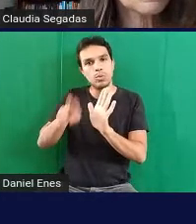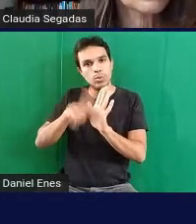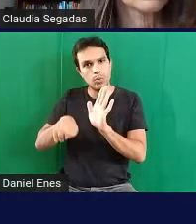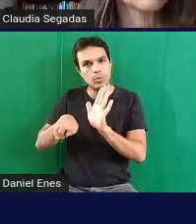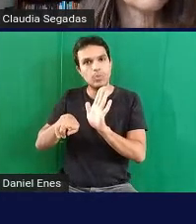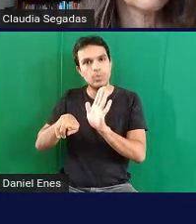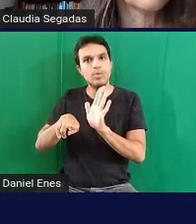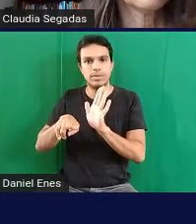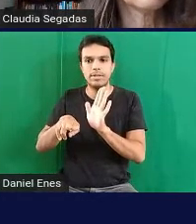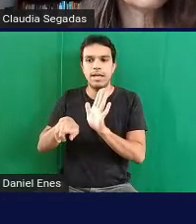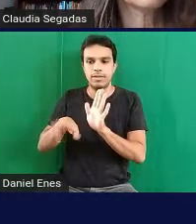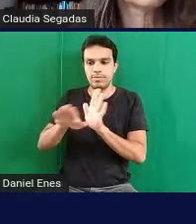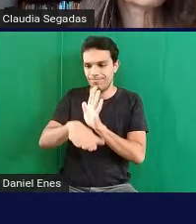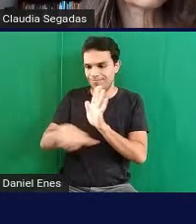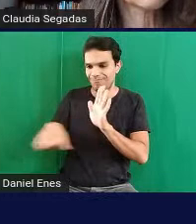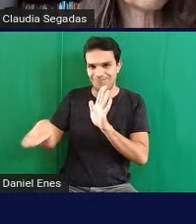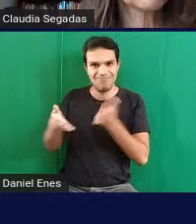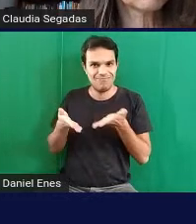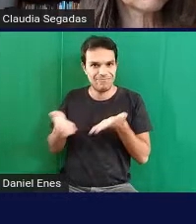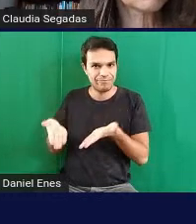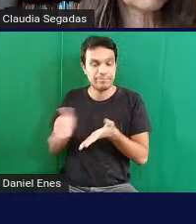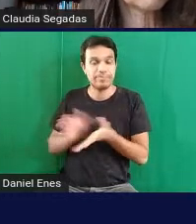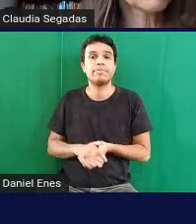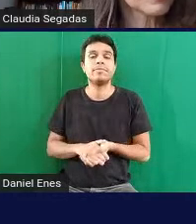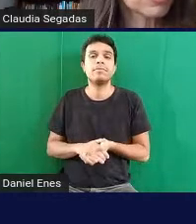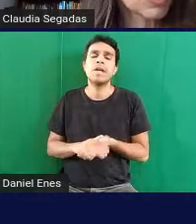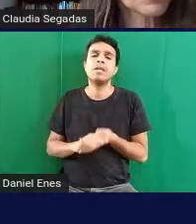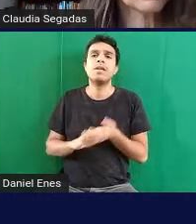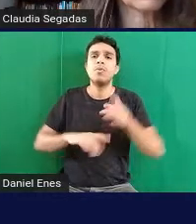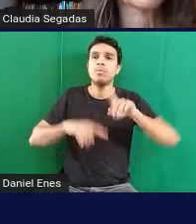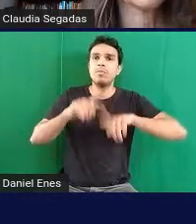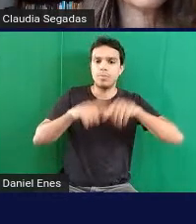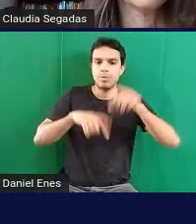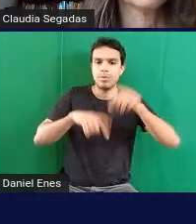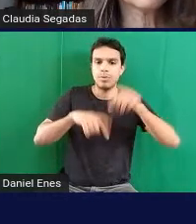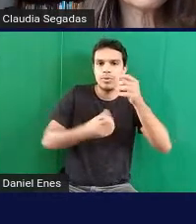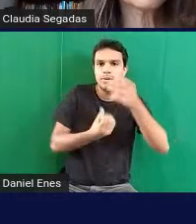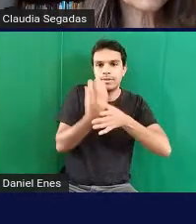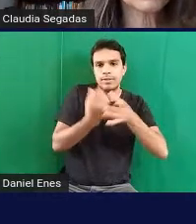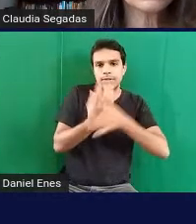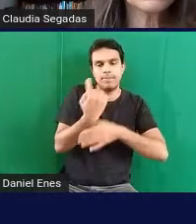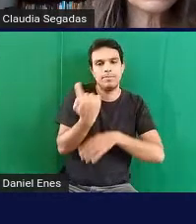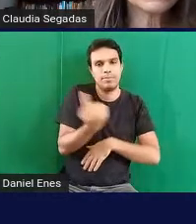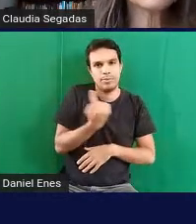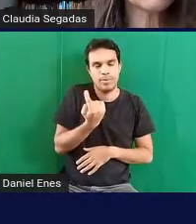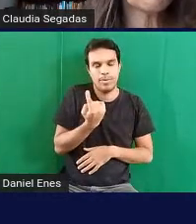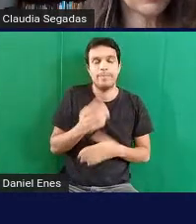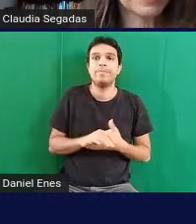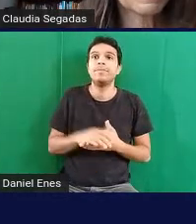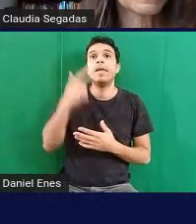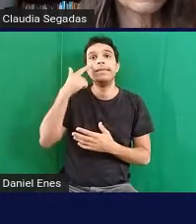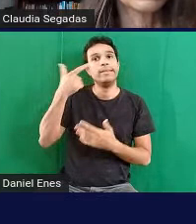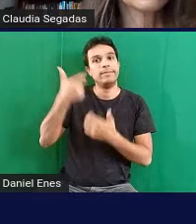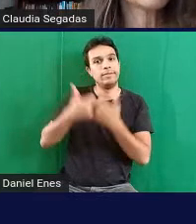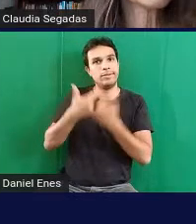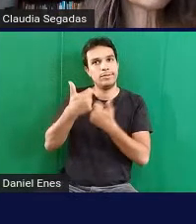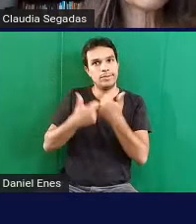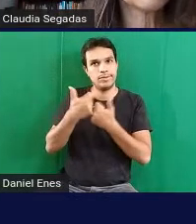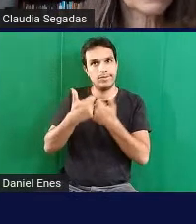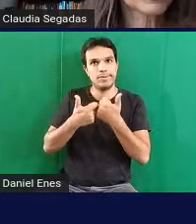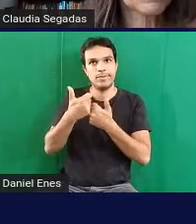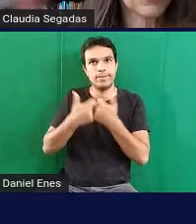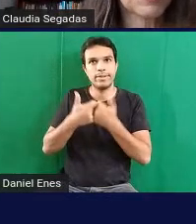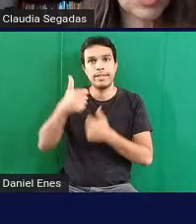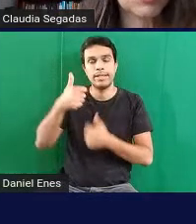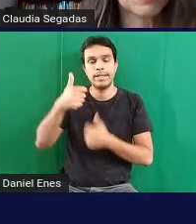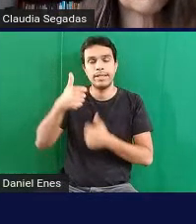crianças e são produtos que foram produzidos por nós então esse jogo aí quem tem pônei ele